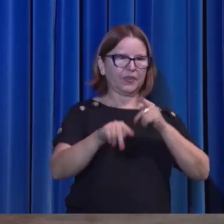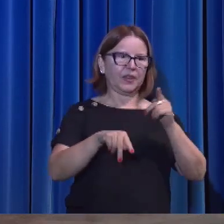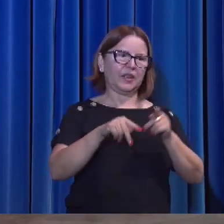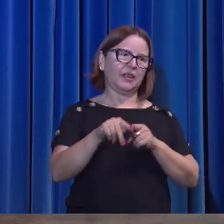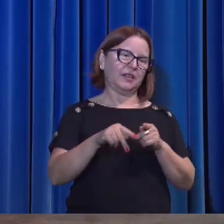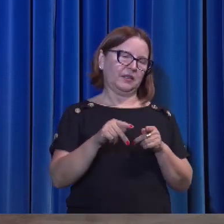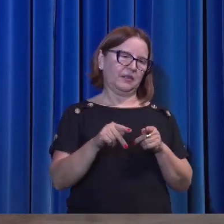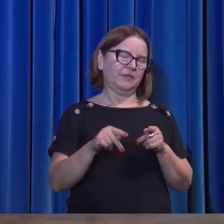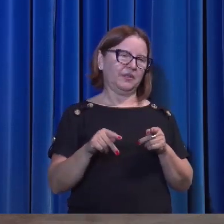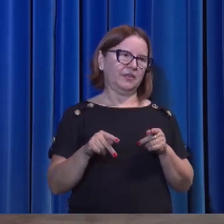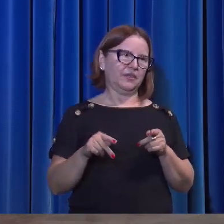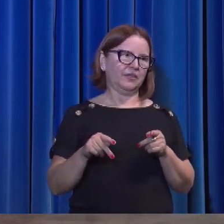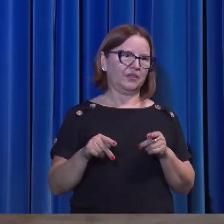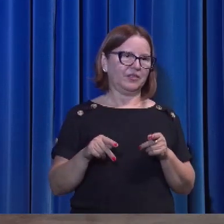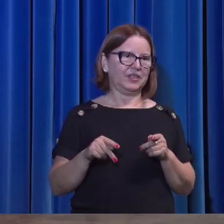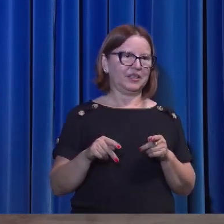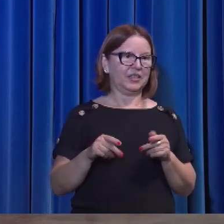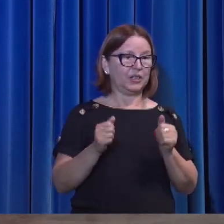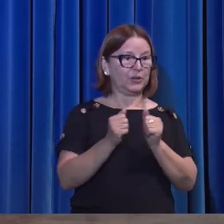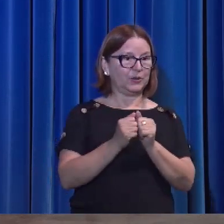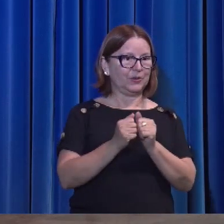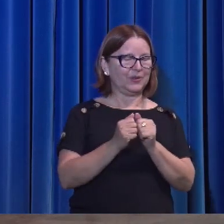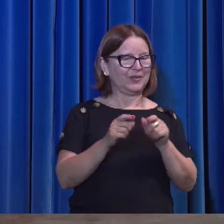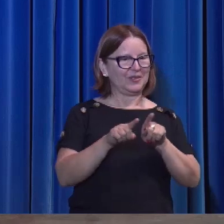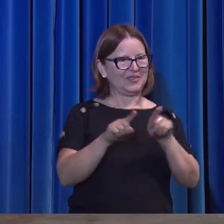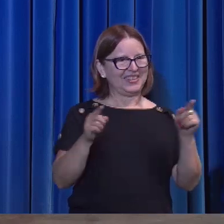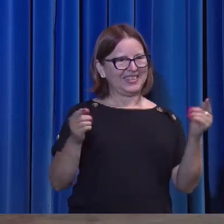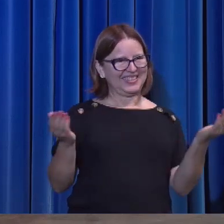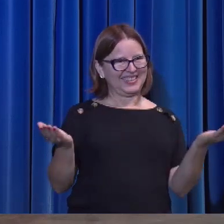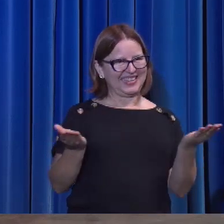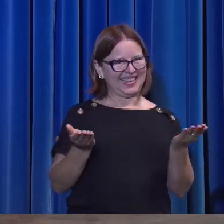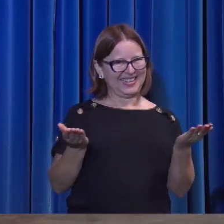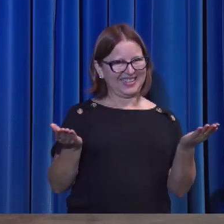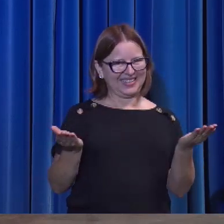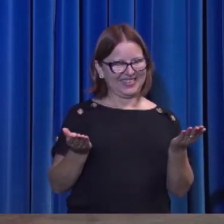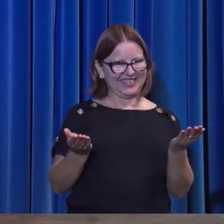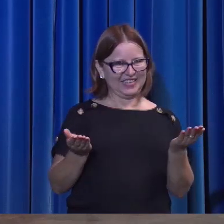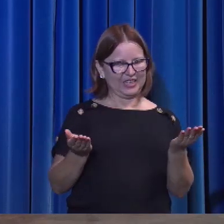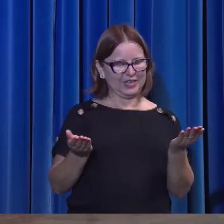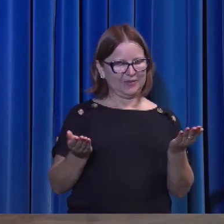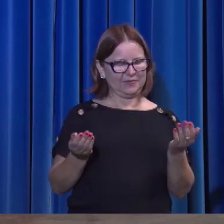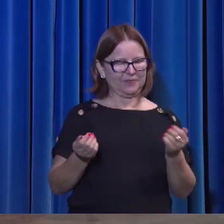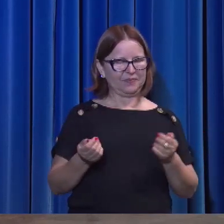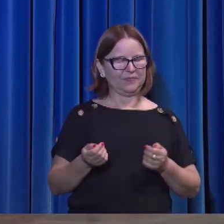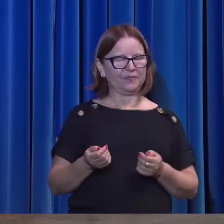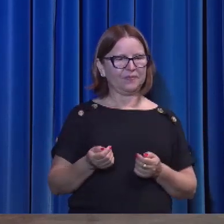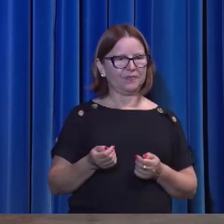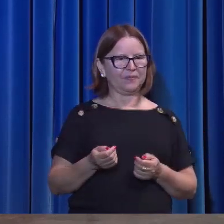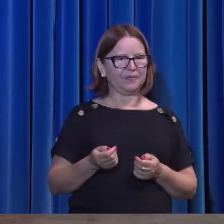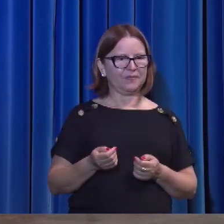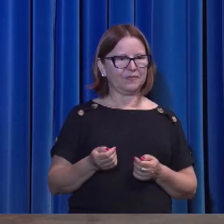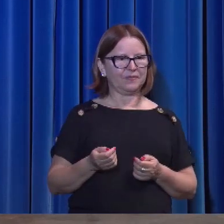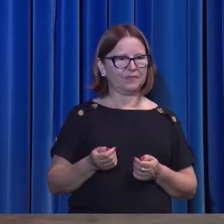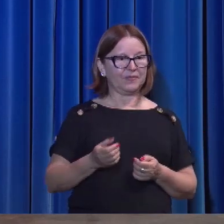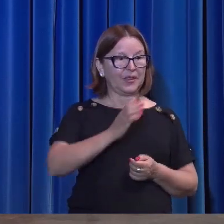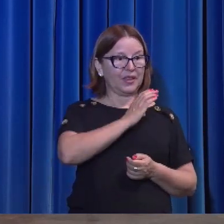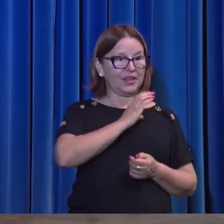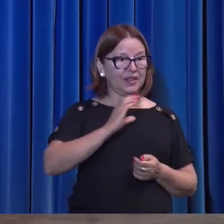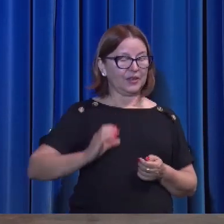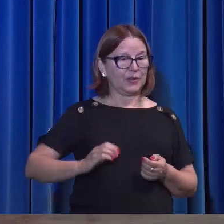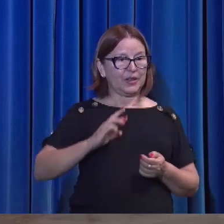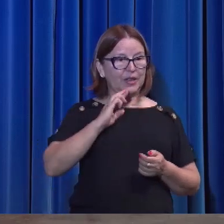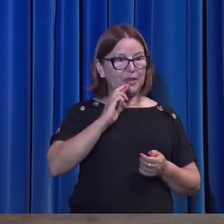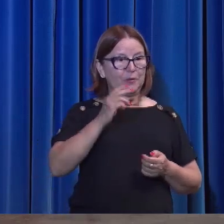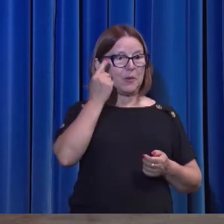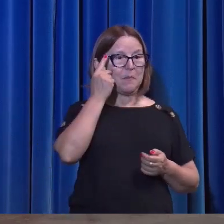lá vendo. Mas agora, a resposta de Cristo, a pergunta de Judas, é muito importante. Vamos